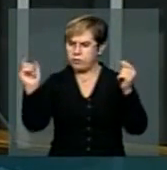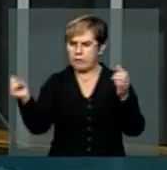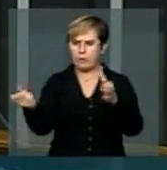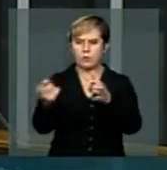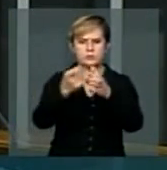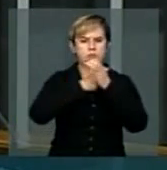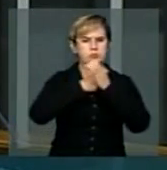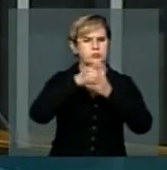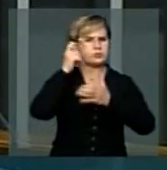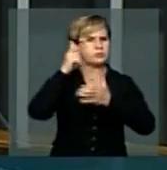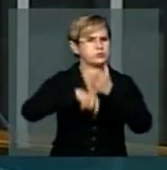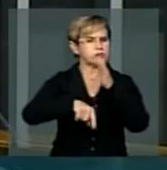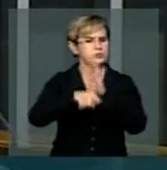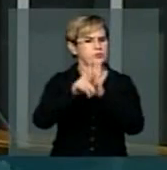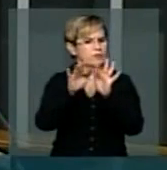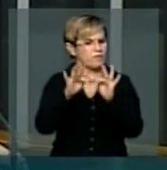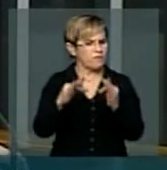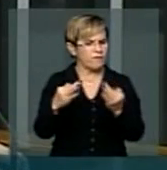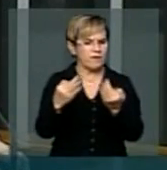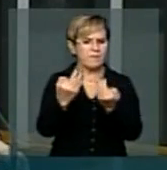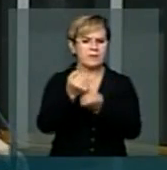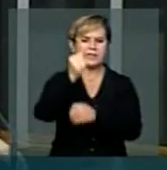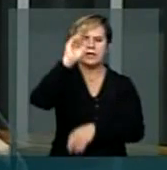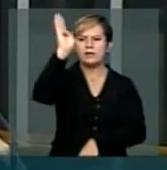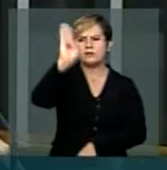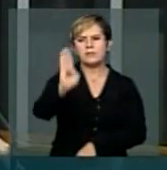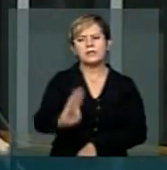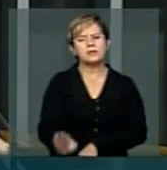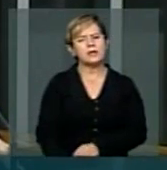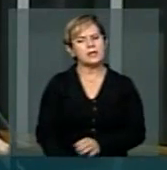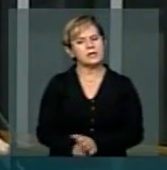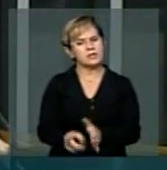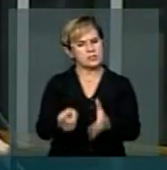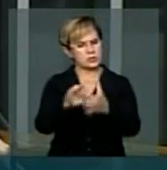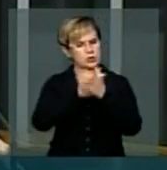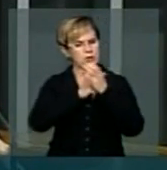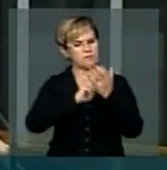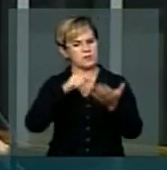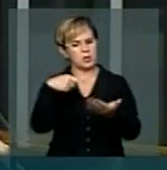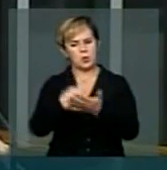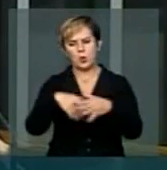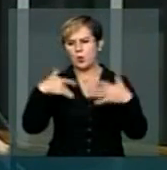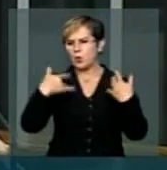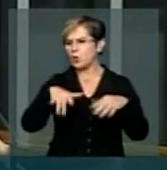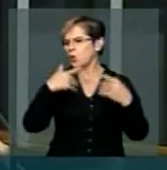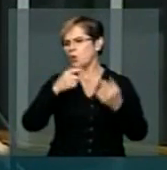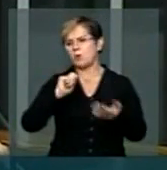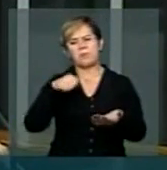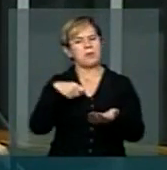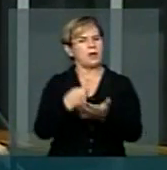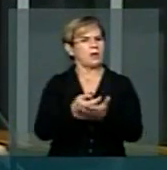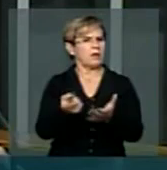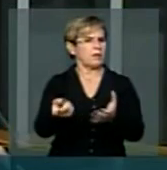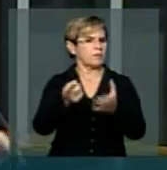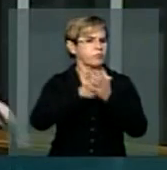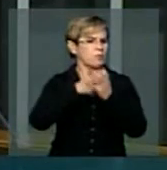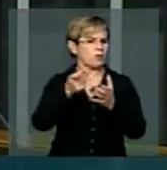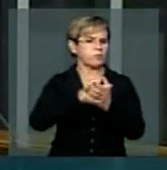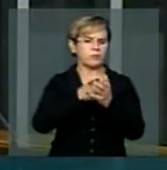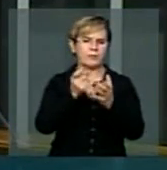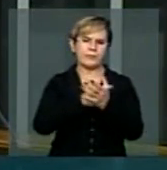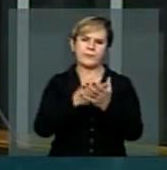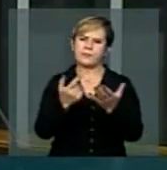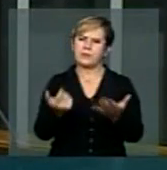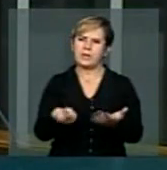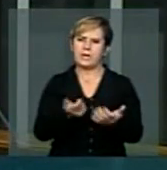das famílias brasileiras, deputado Ivan Valente. Não é